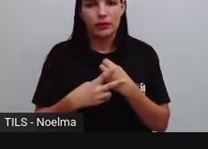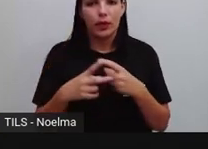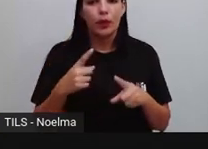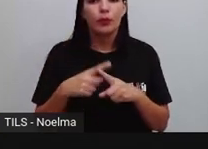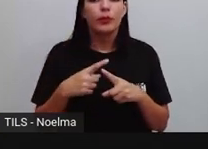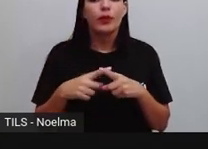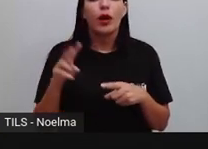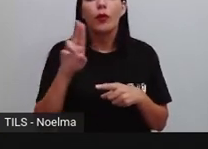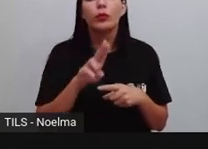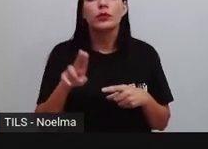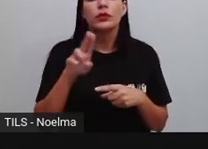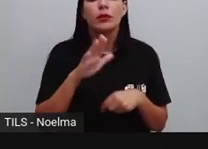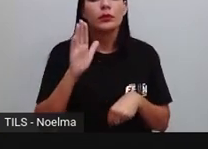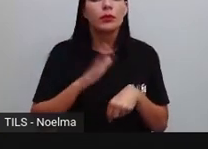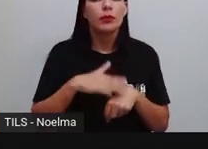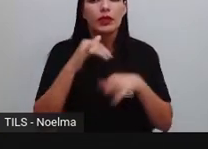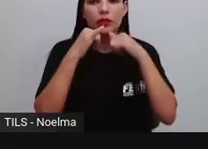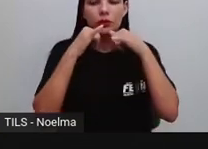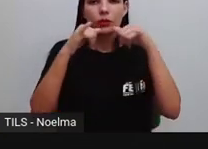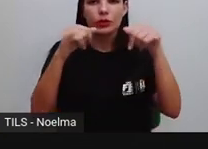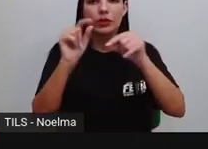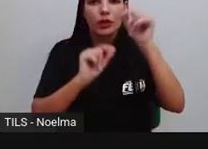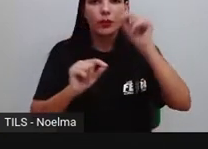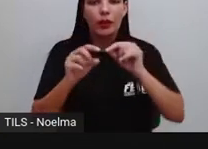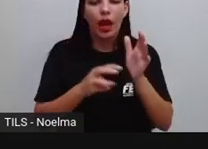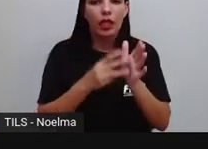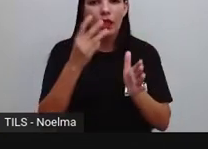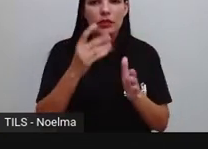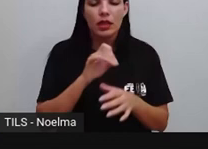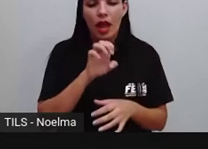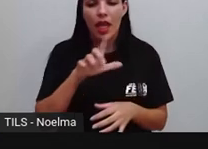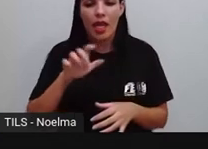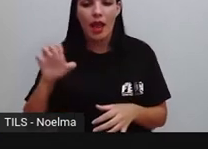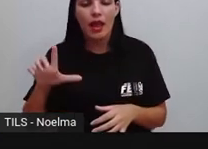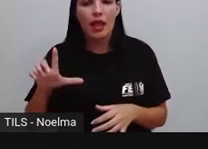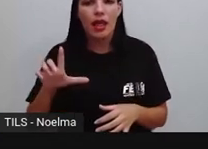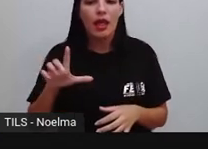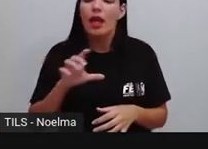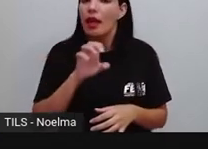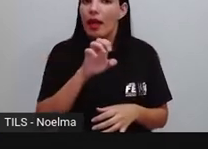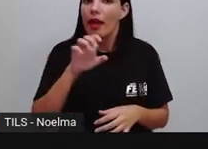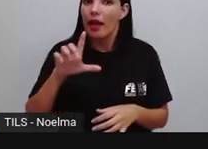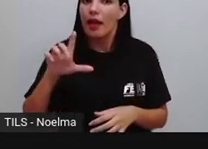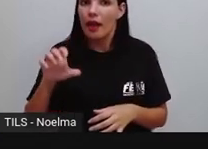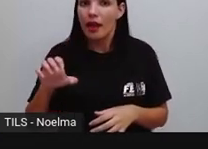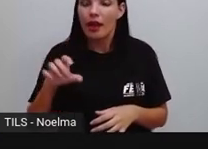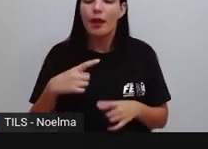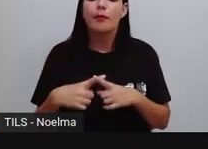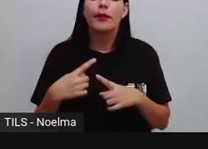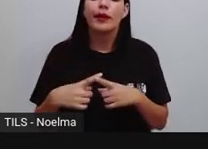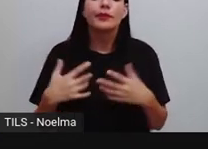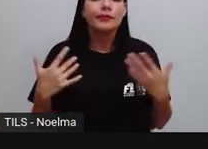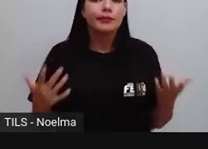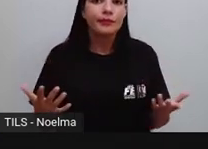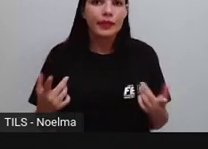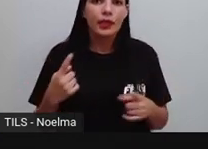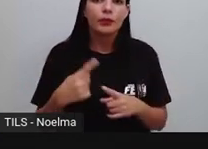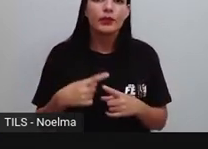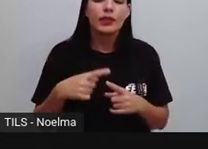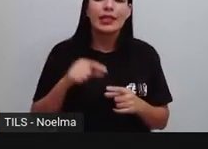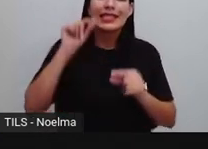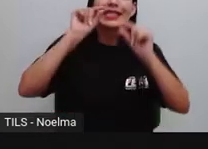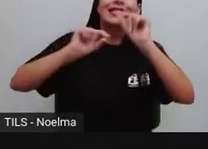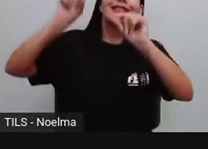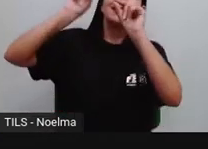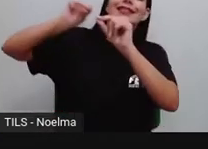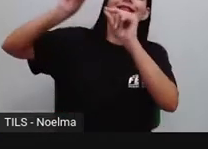que nós usamos mais aí na notícia a terceira pessoa? Por que que nós utilizamos somente a terceira pessoa, nesse caso aí, nessa notícia que a gente